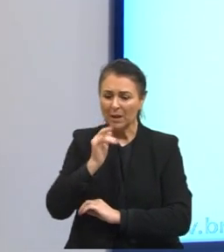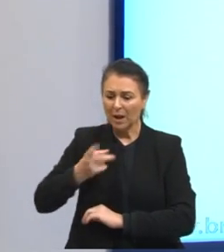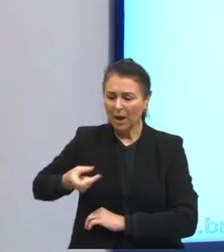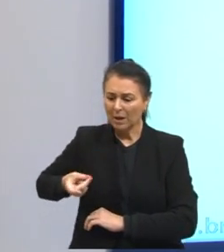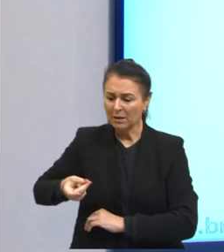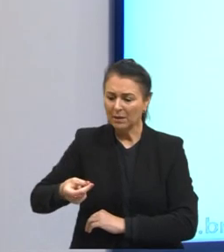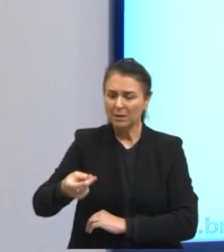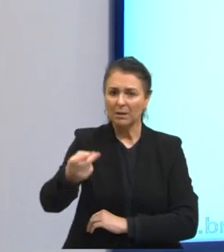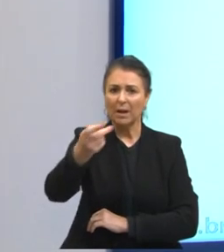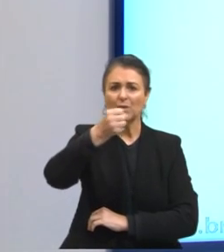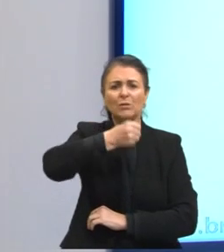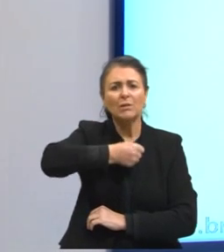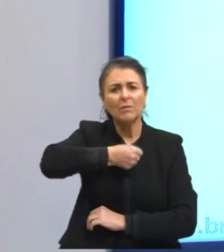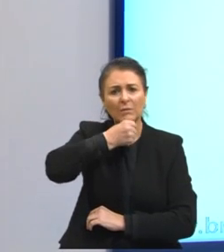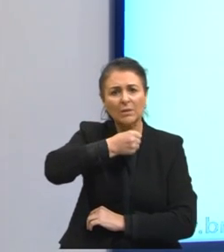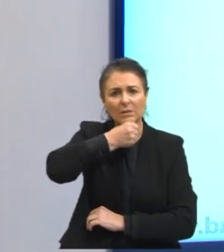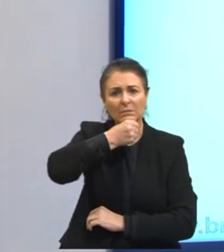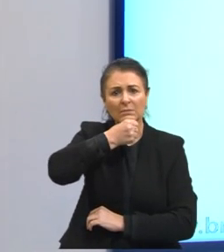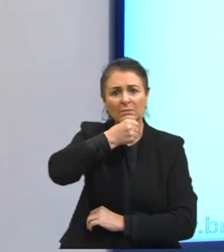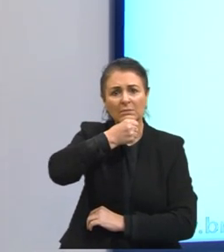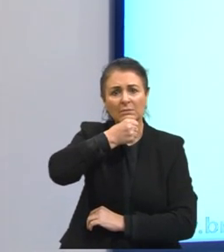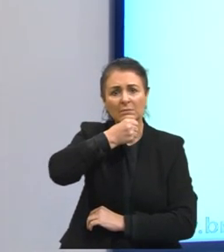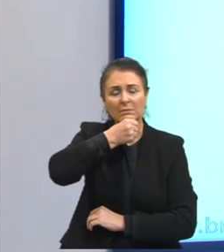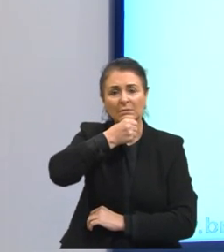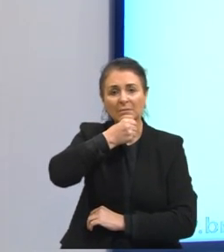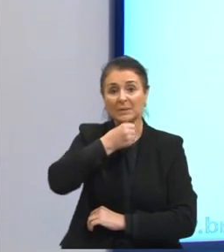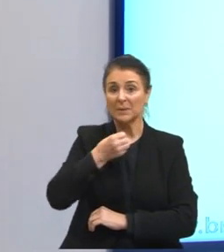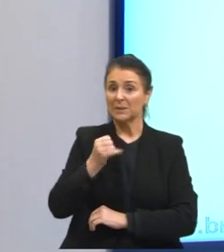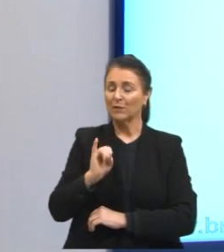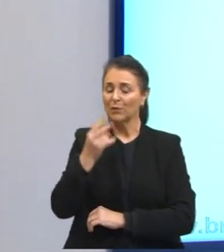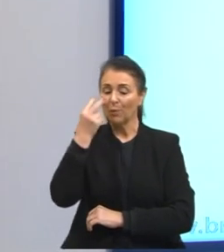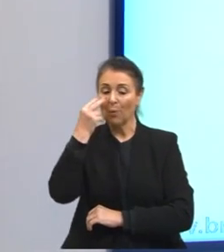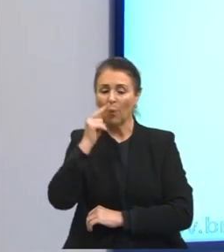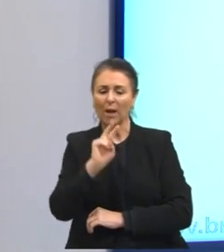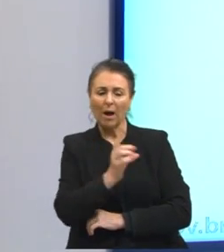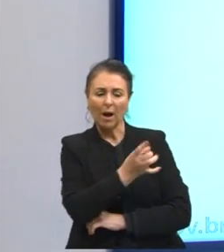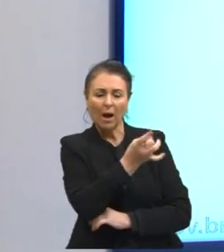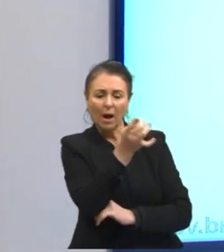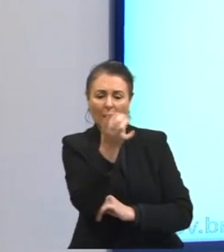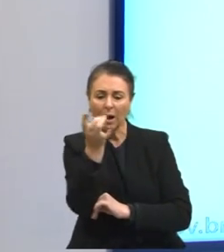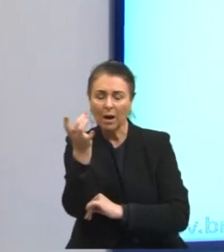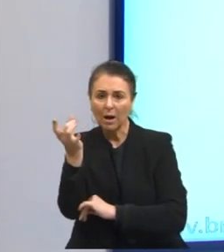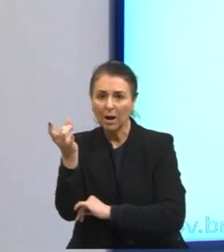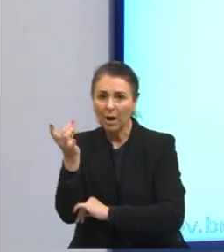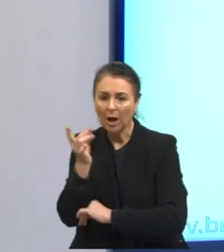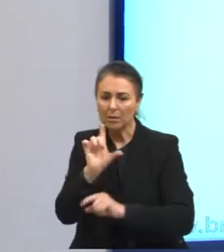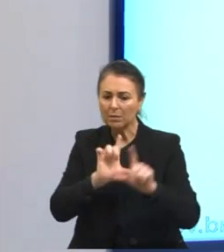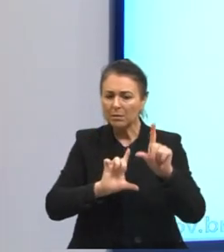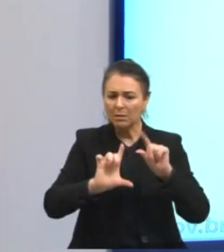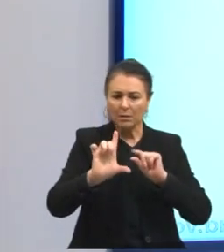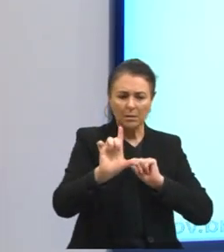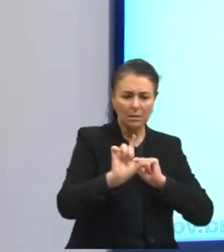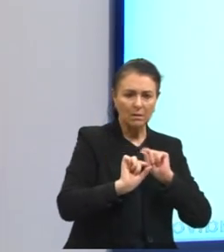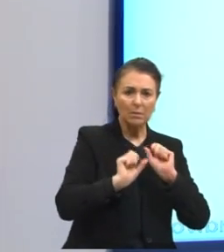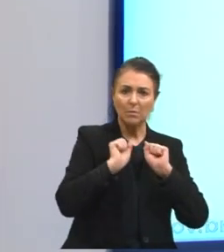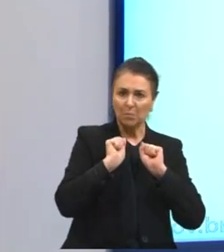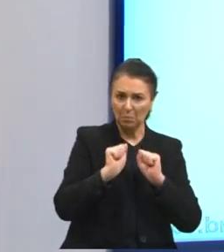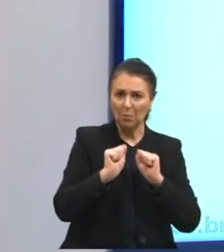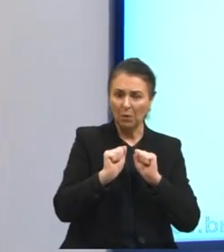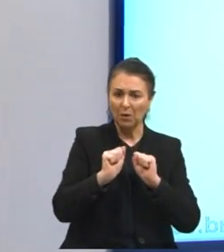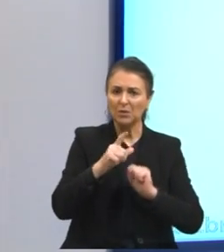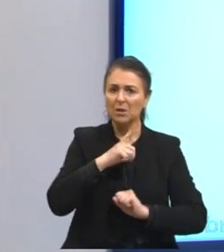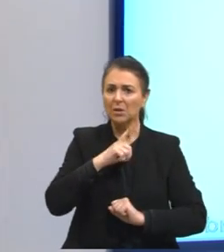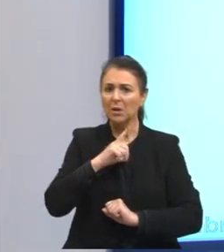velhice? Bem, gente, seguinte, se nós formos olhar cada uma dessas alternativas, nós vamos